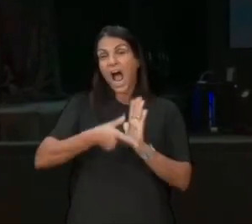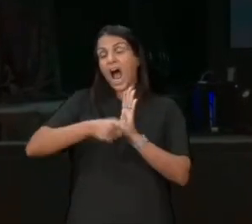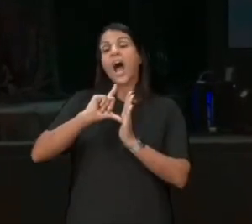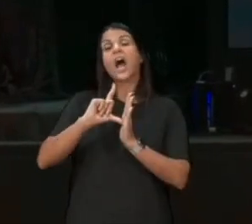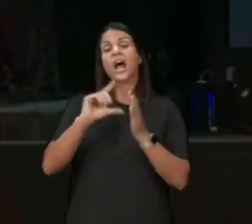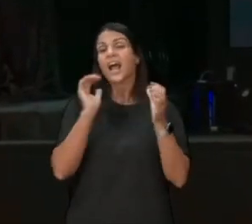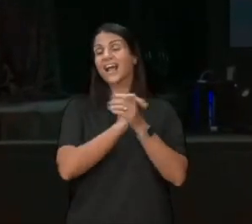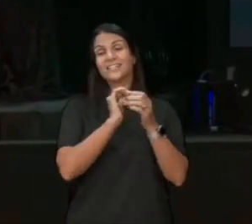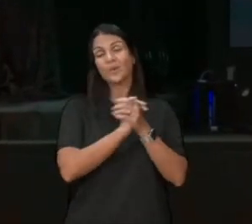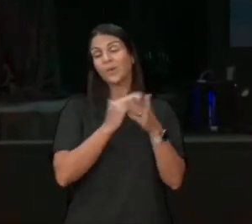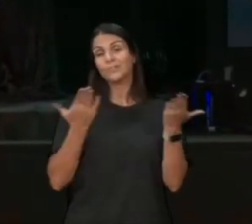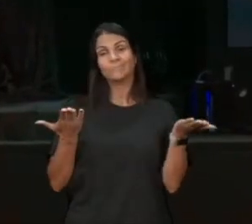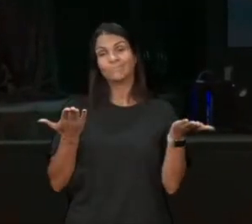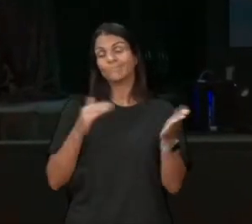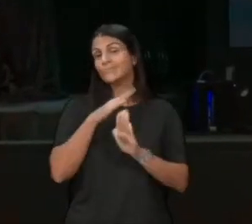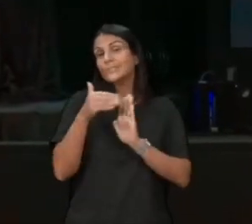sem compromisso, é tudo que o homem quer,